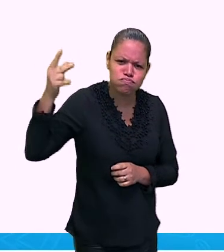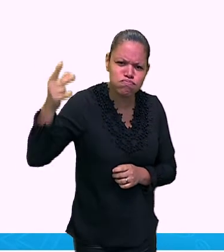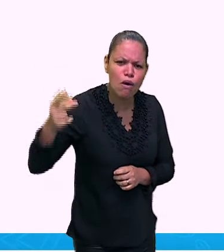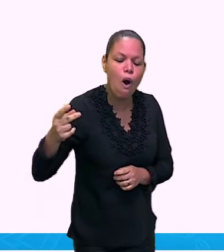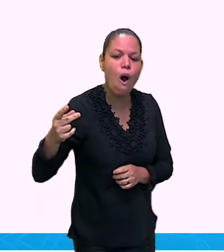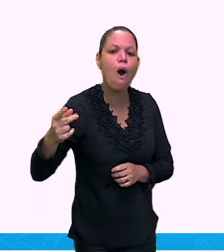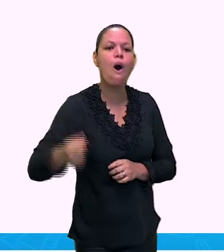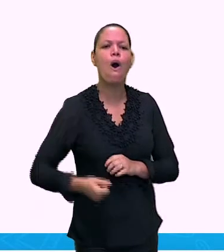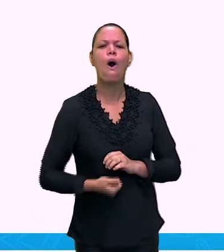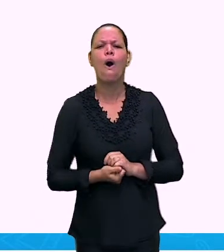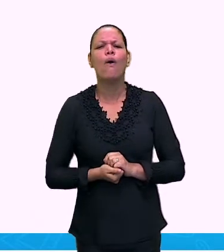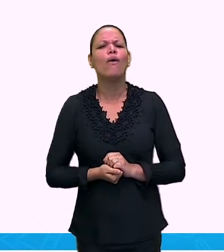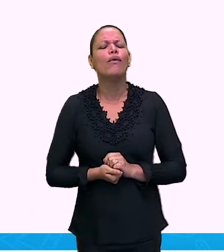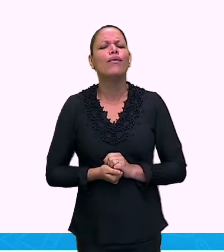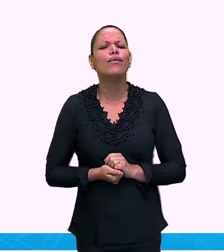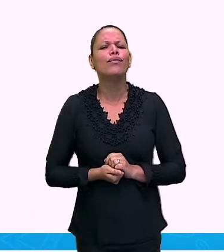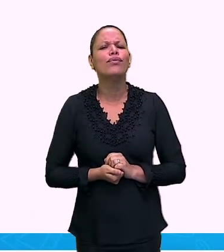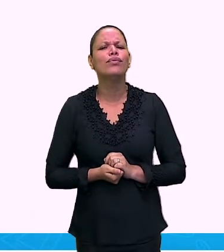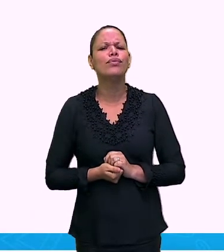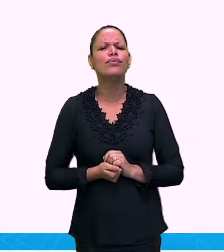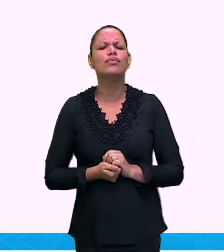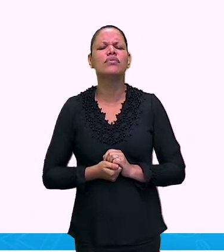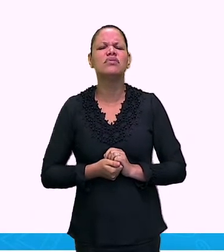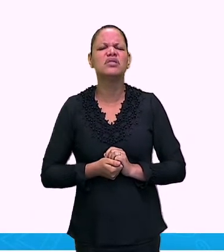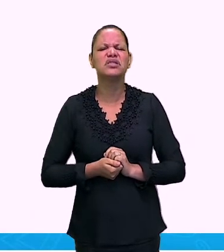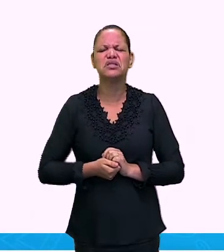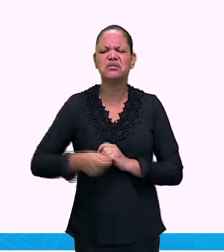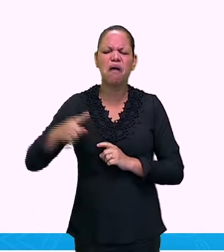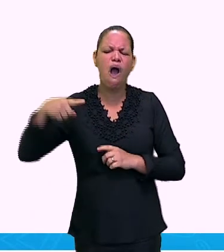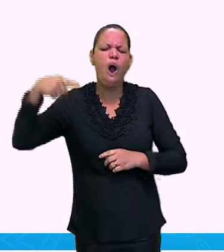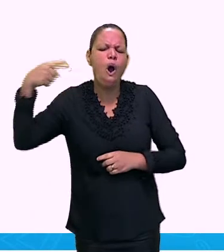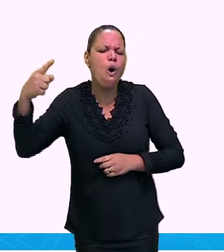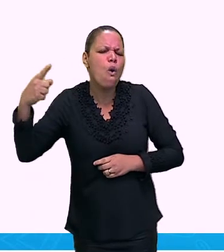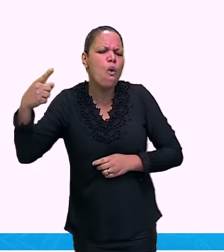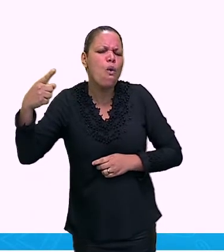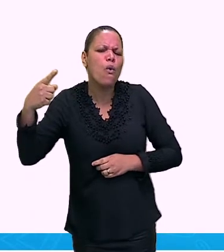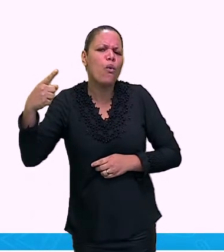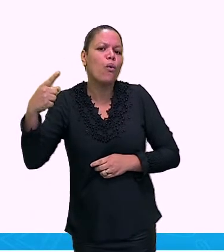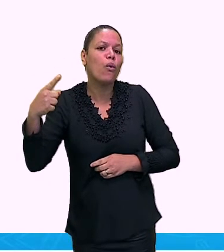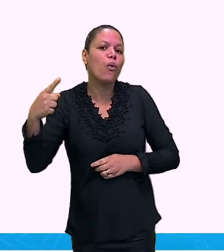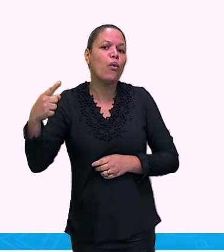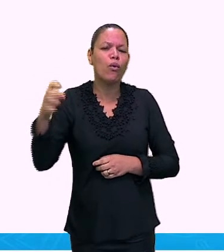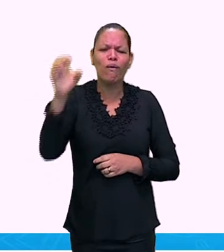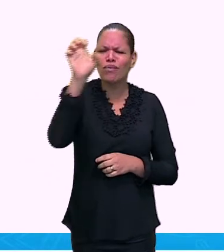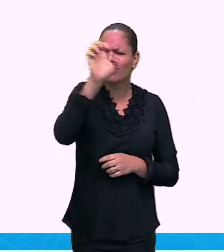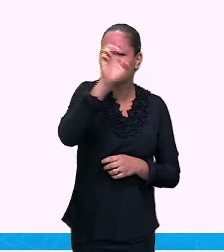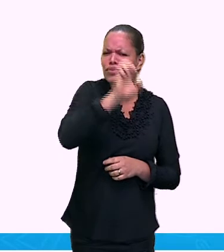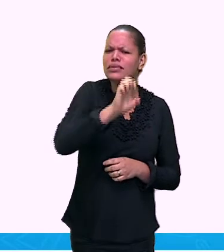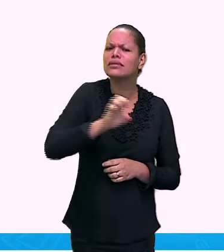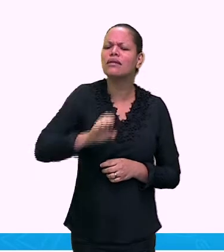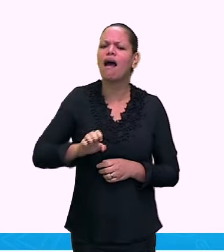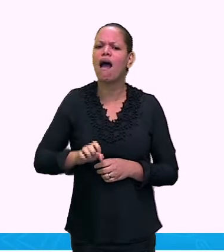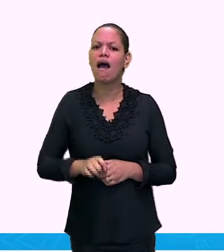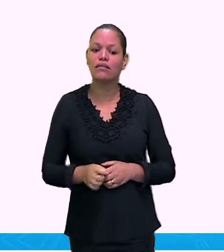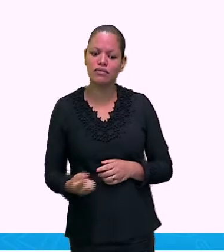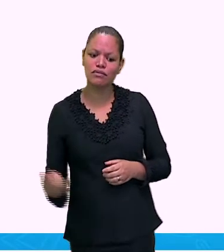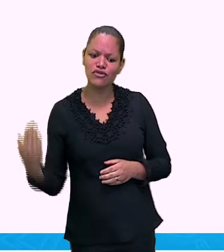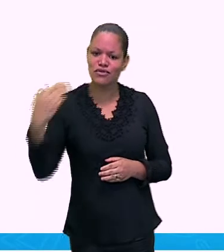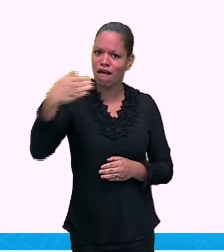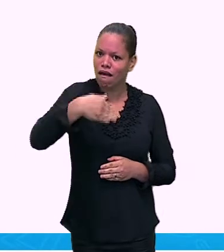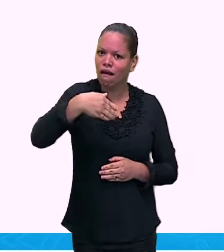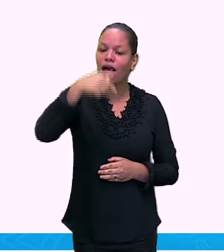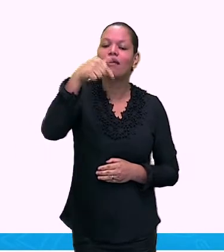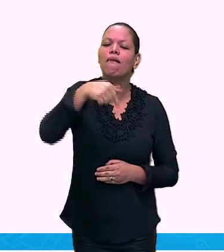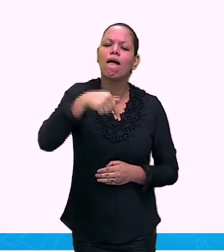E na medida que eles vão viajando entre as cidades, eles vão se alojando onde eles acham melhor. Então